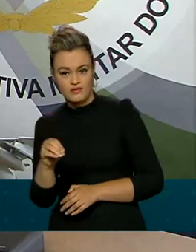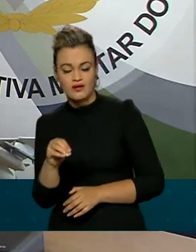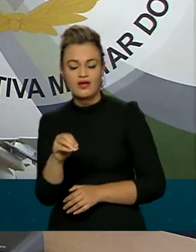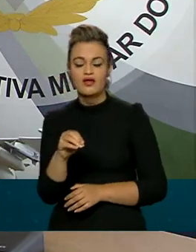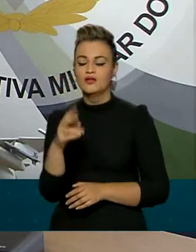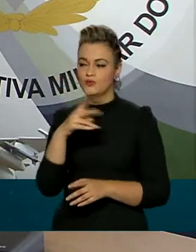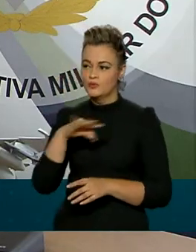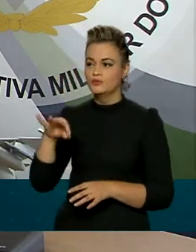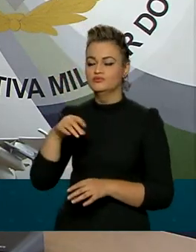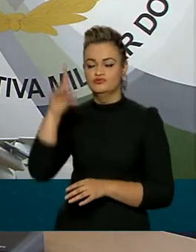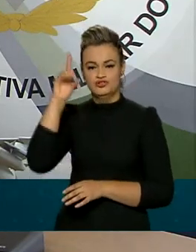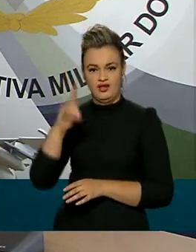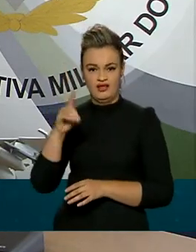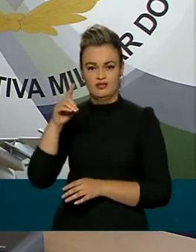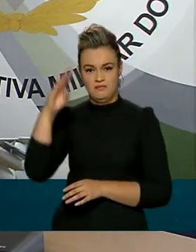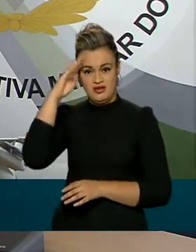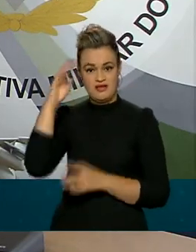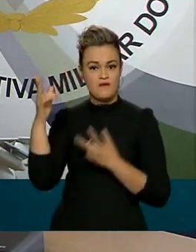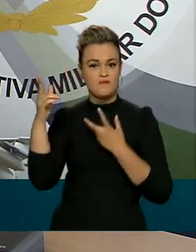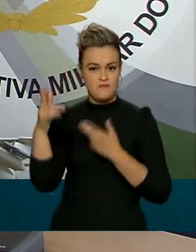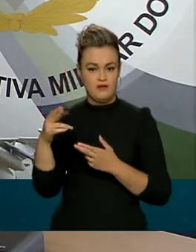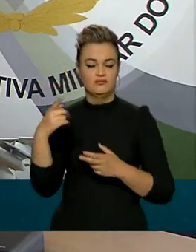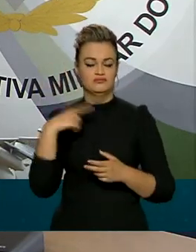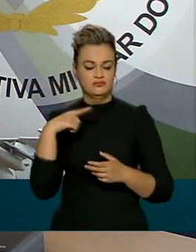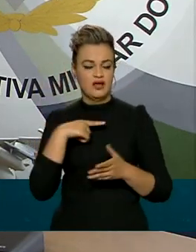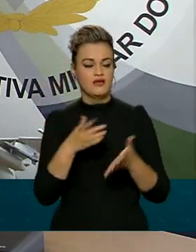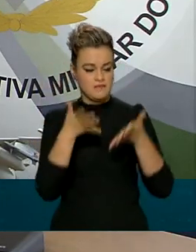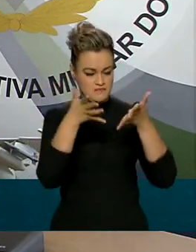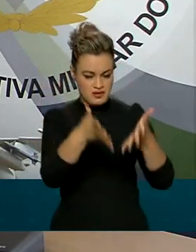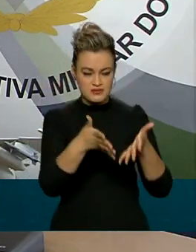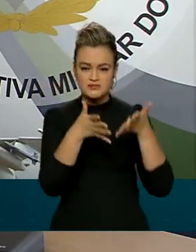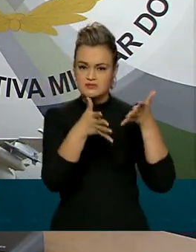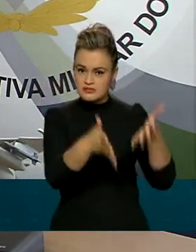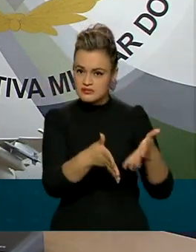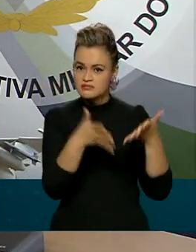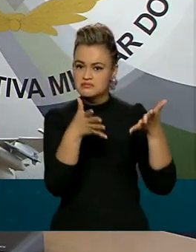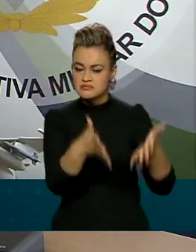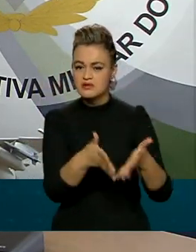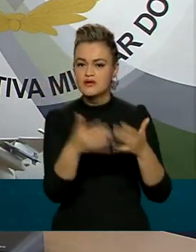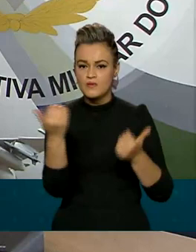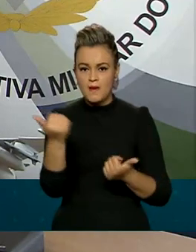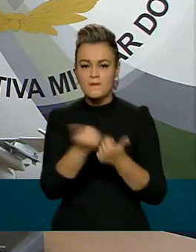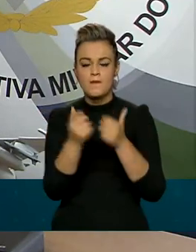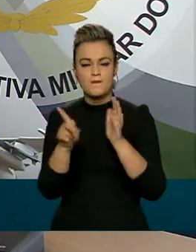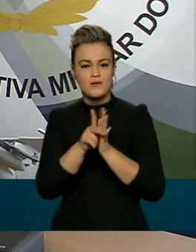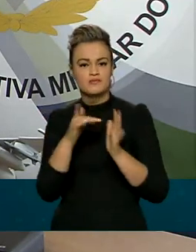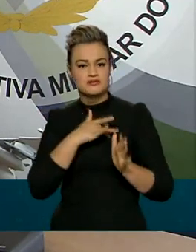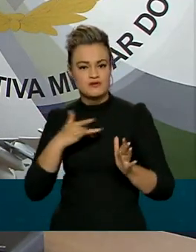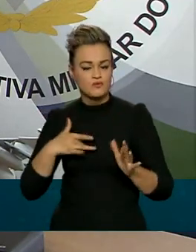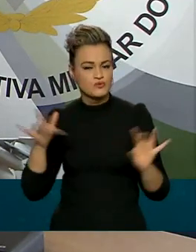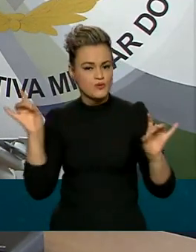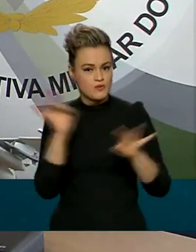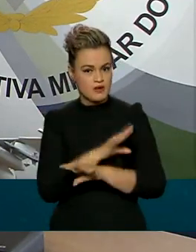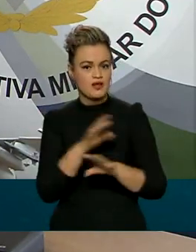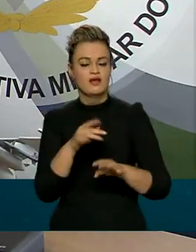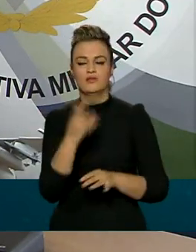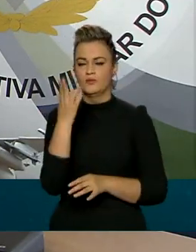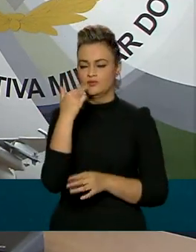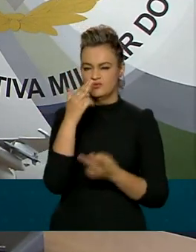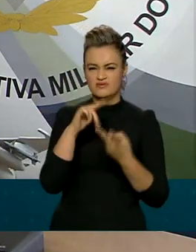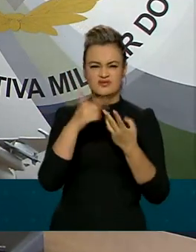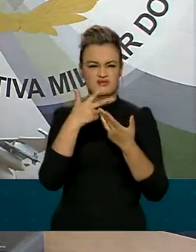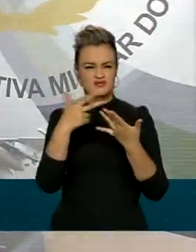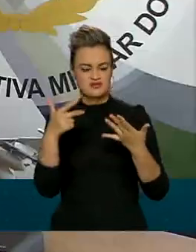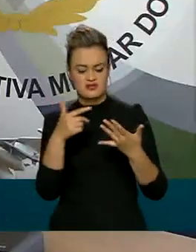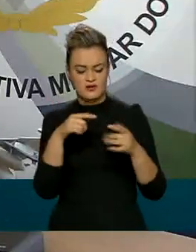os demais militares de carreira, das instalações, do apoio de saúde completo, nutricionista,